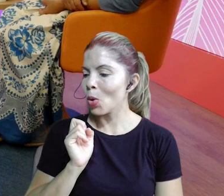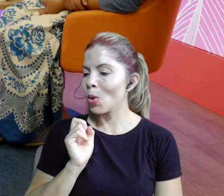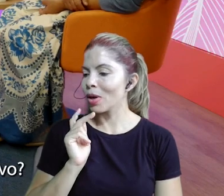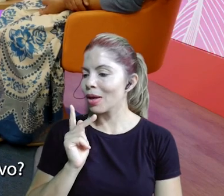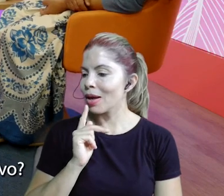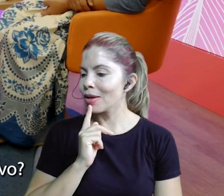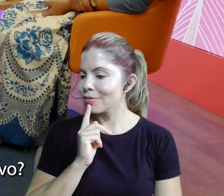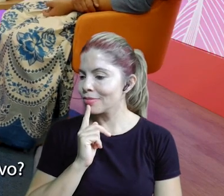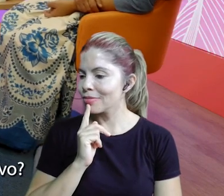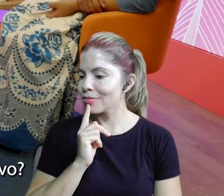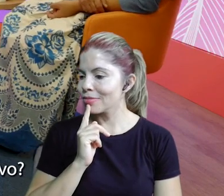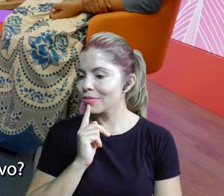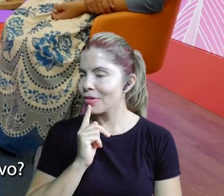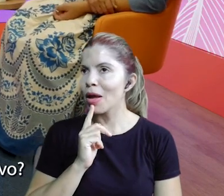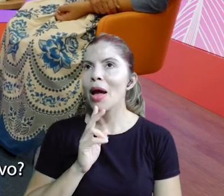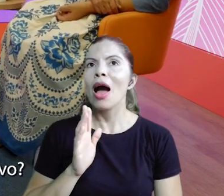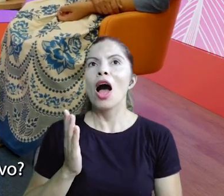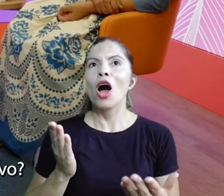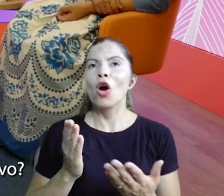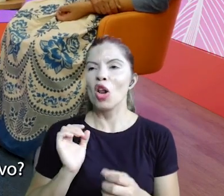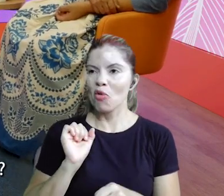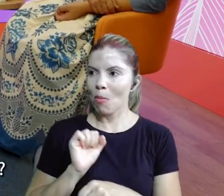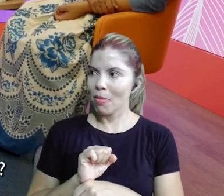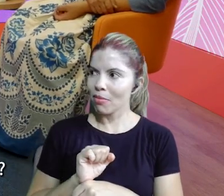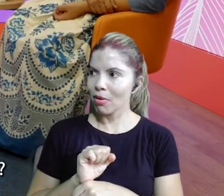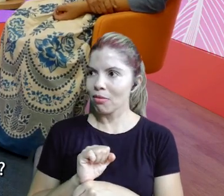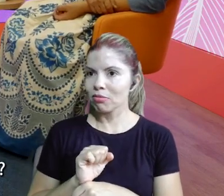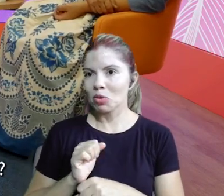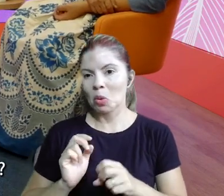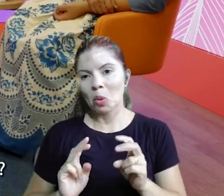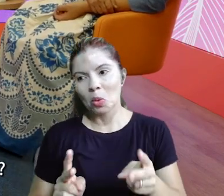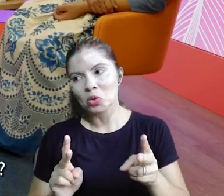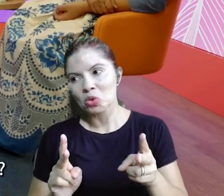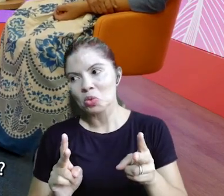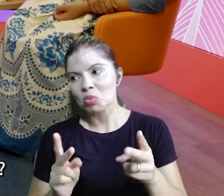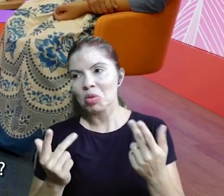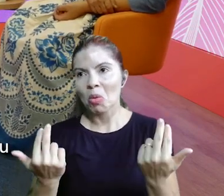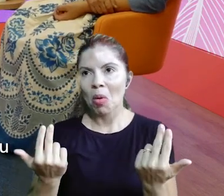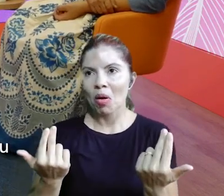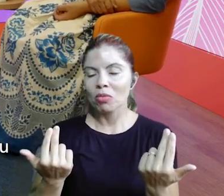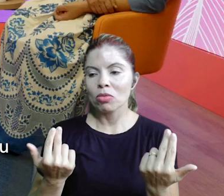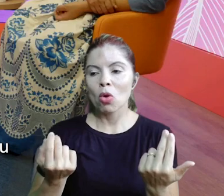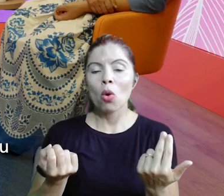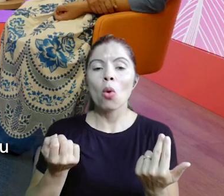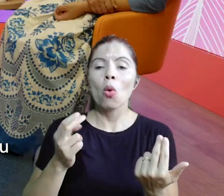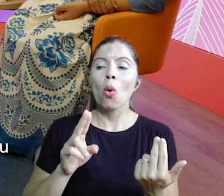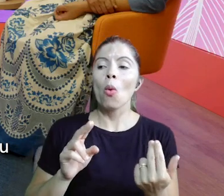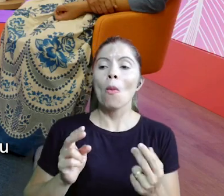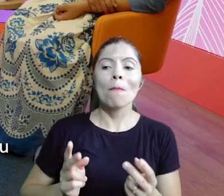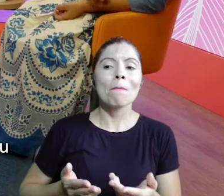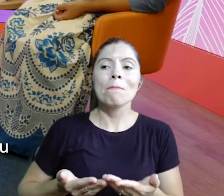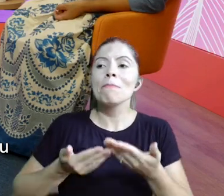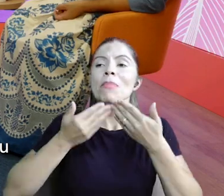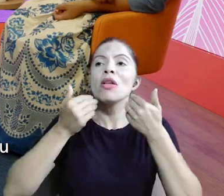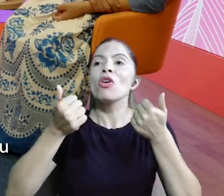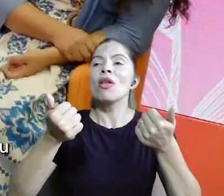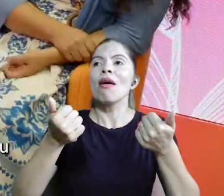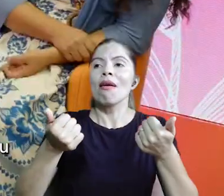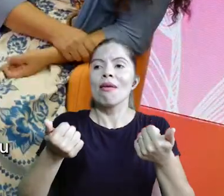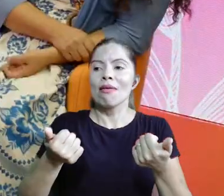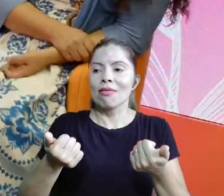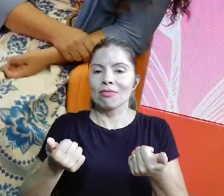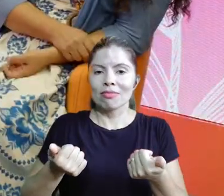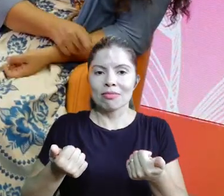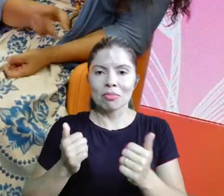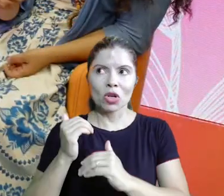E agora? O que que eu vou continuar fazendo de novo? O que que eu vou fazer pra melhorar? Mas você sabe que a gente recebeu duas famílias que